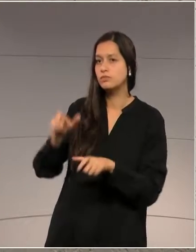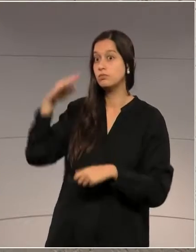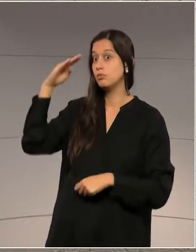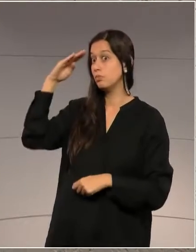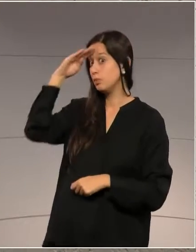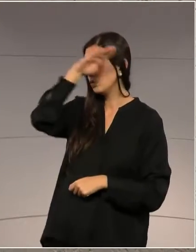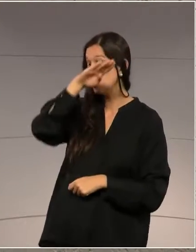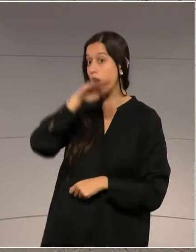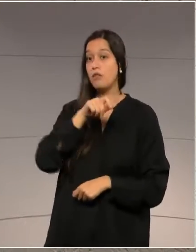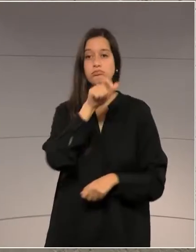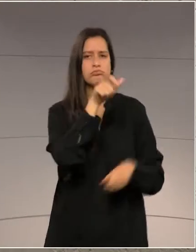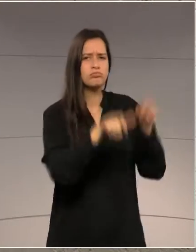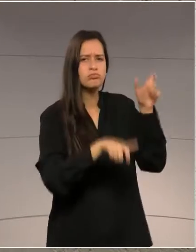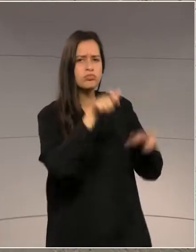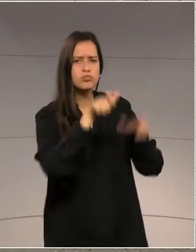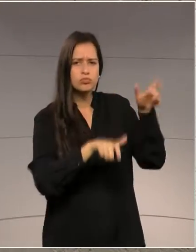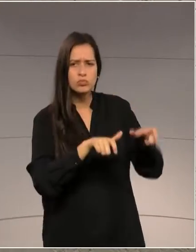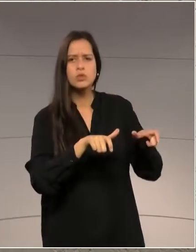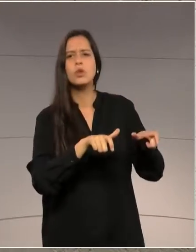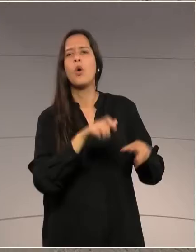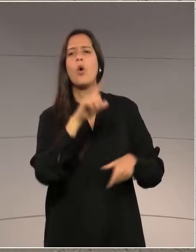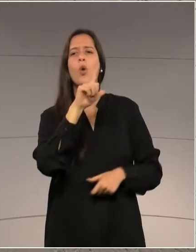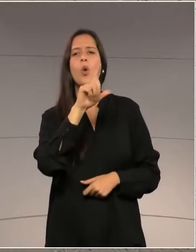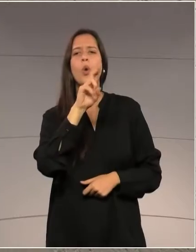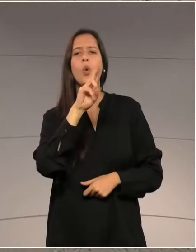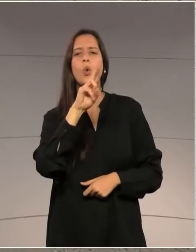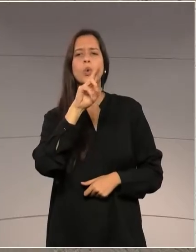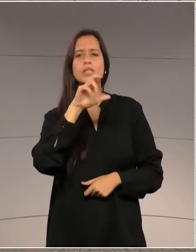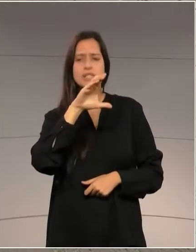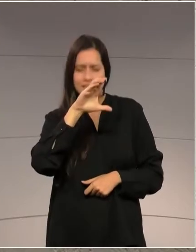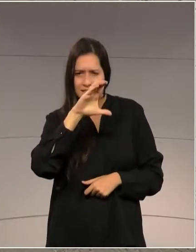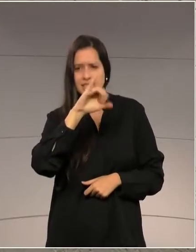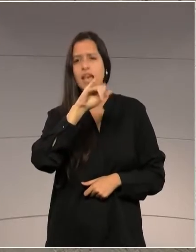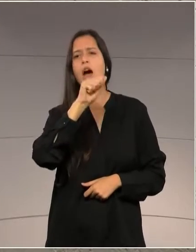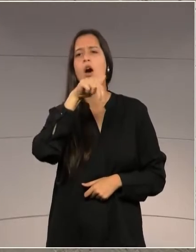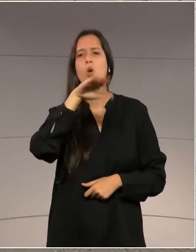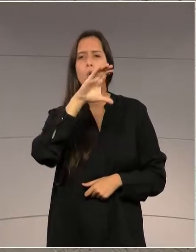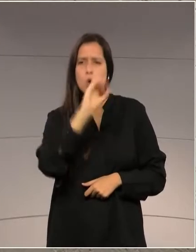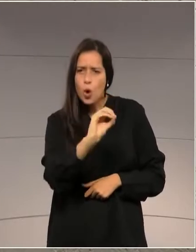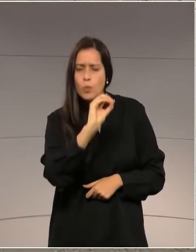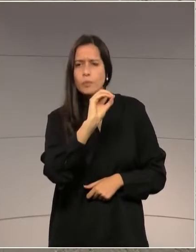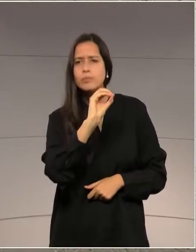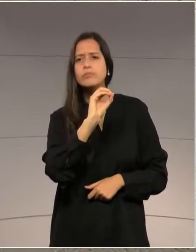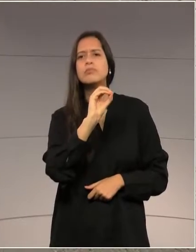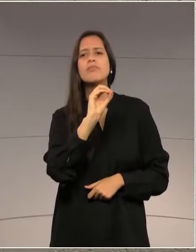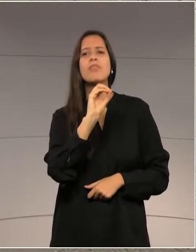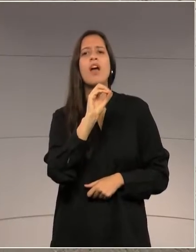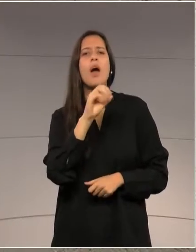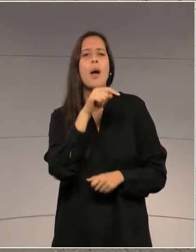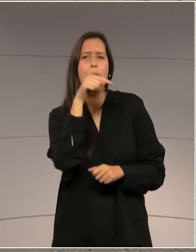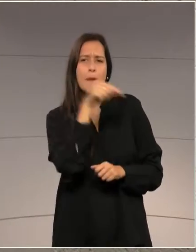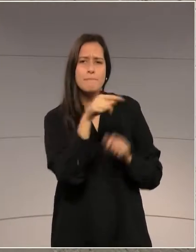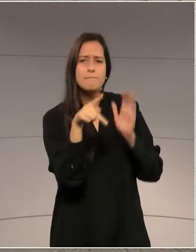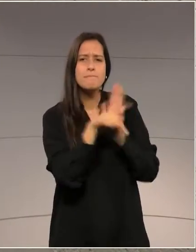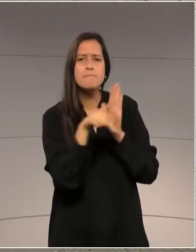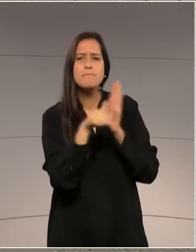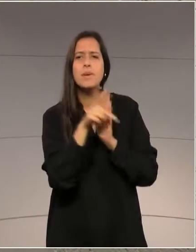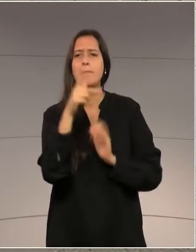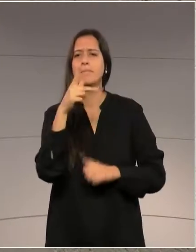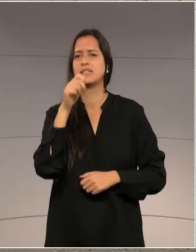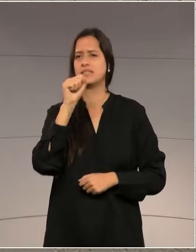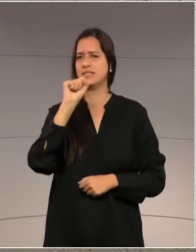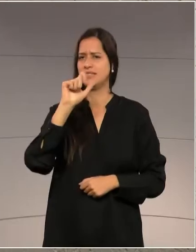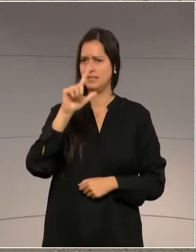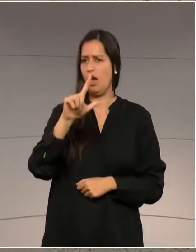Bivar, coisa que eu não quero acreditar. Agora, independente de qual seja a motivação, paranaenses, é um